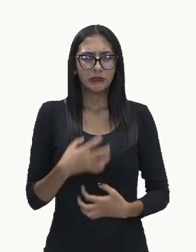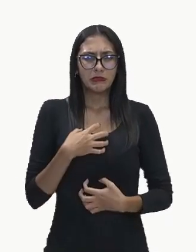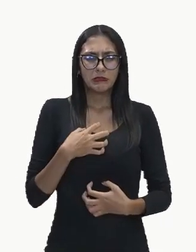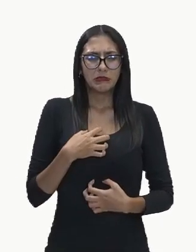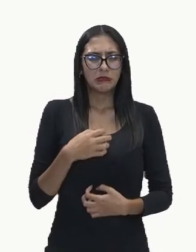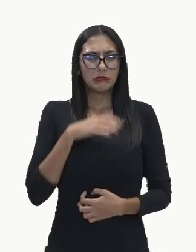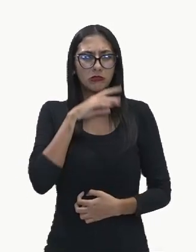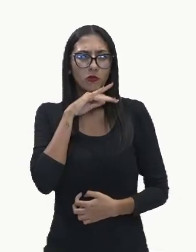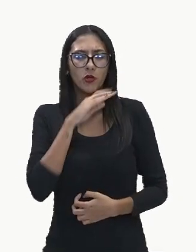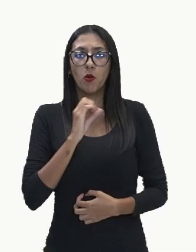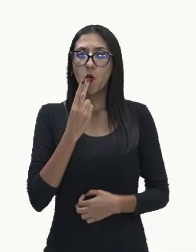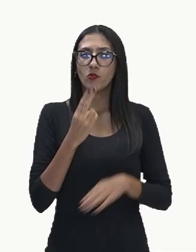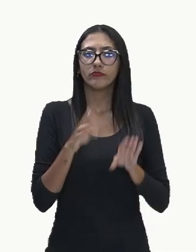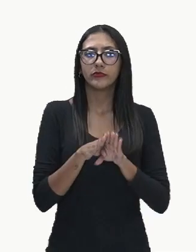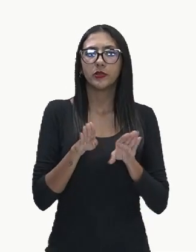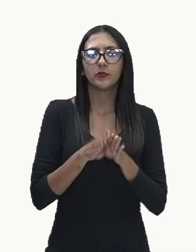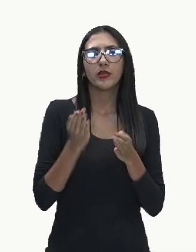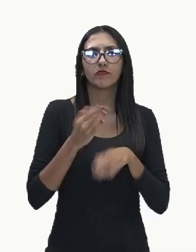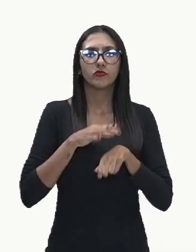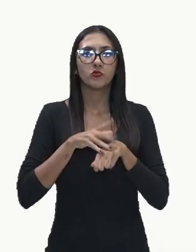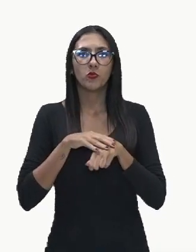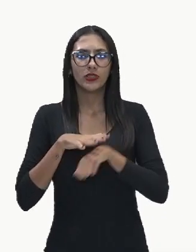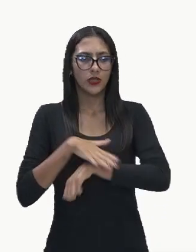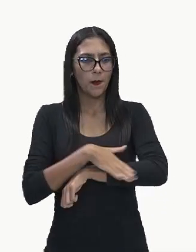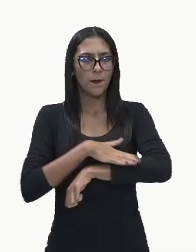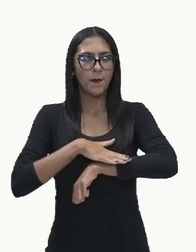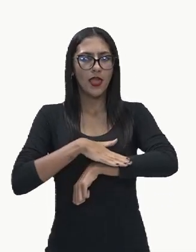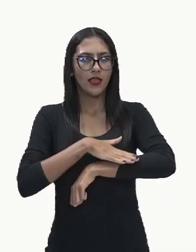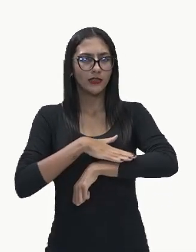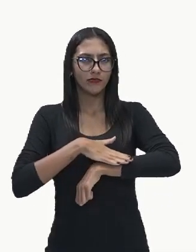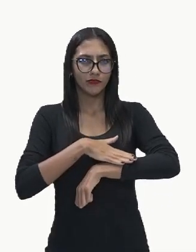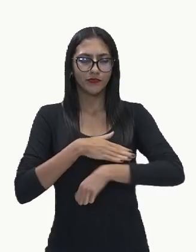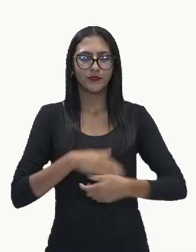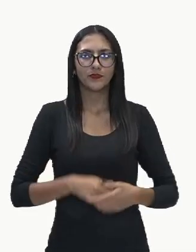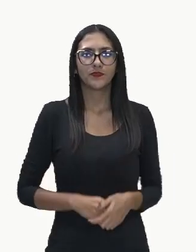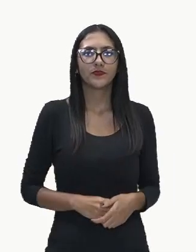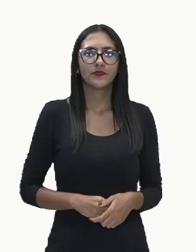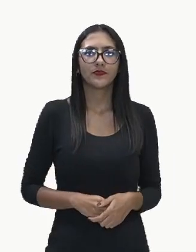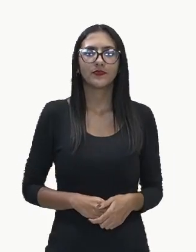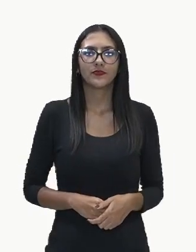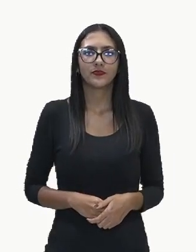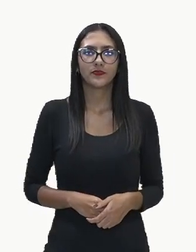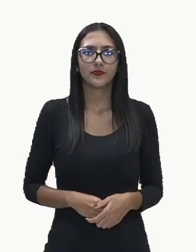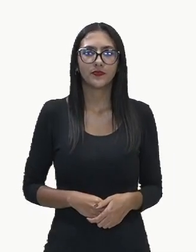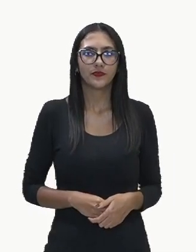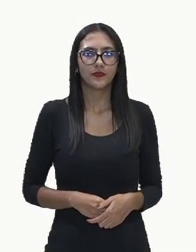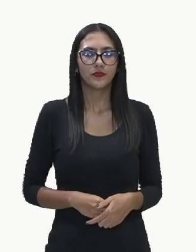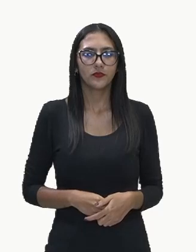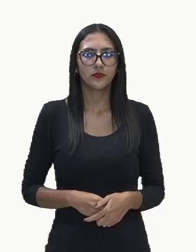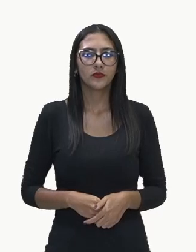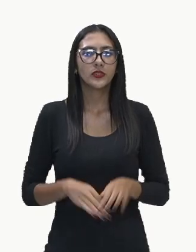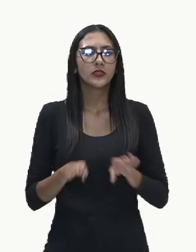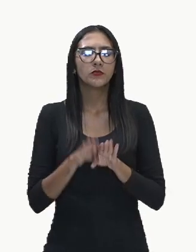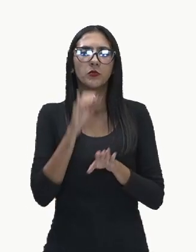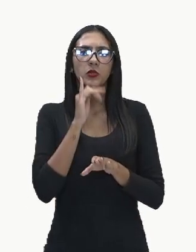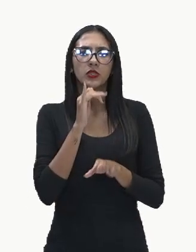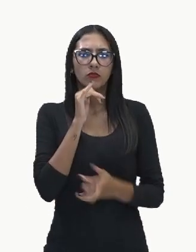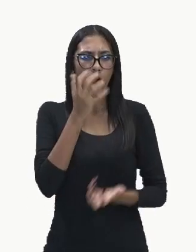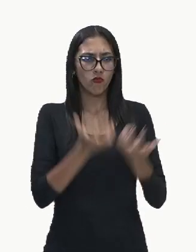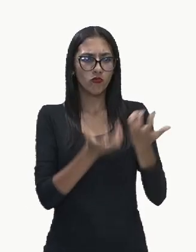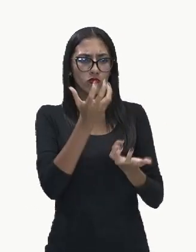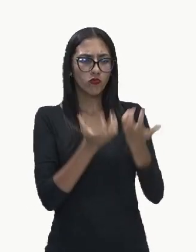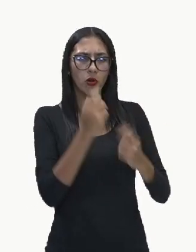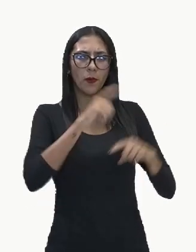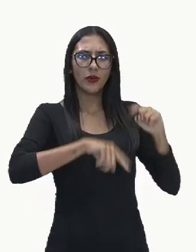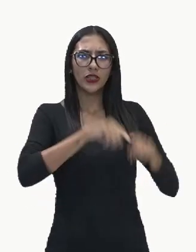e também problemas doenças da pele. A queima de lixo ao ar livre libera poluentes também